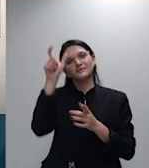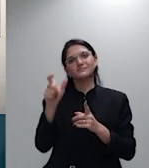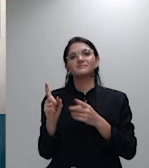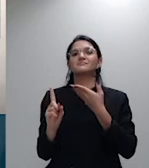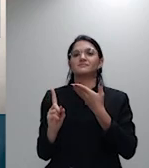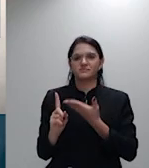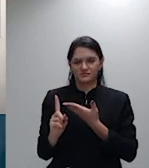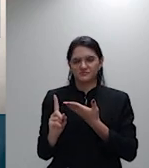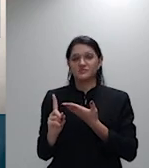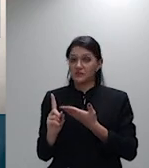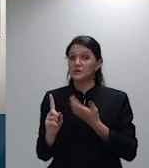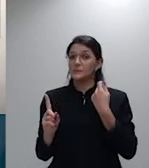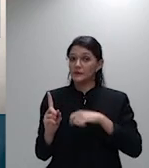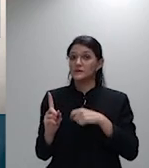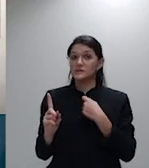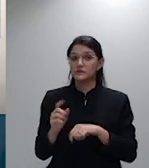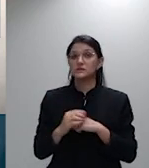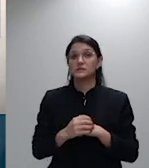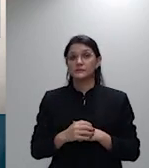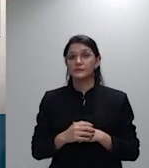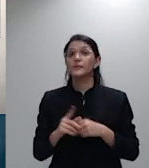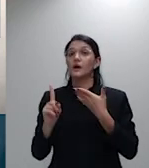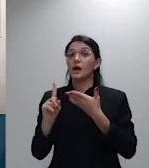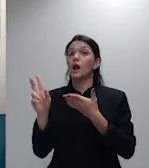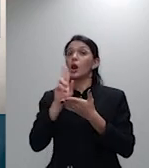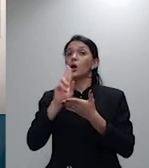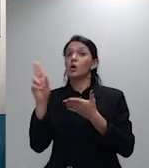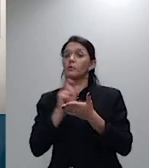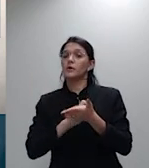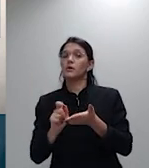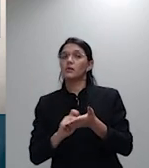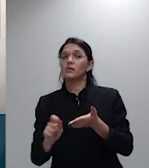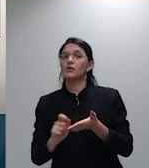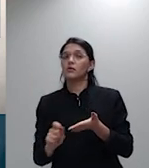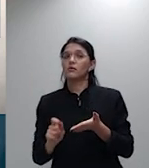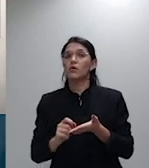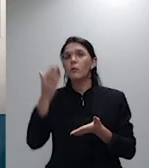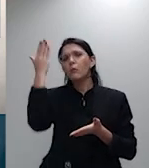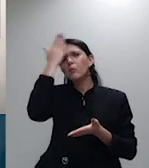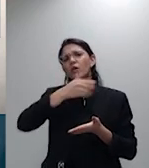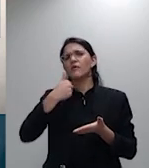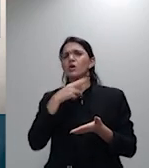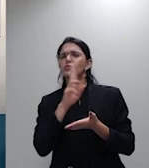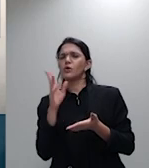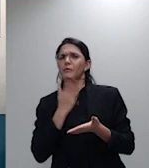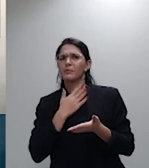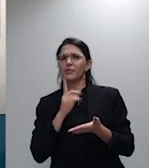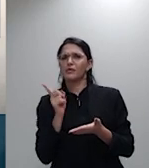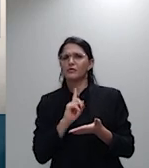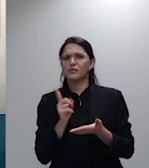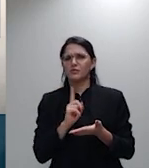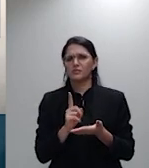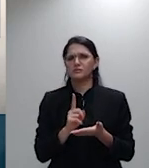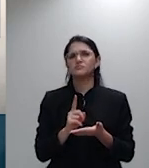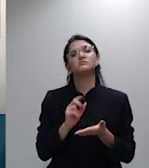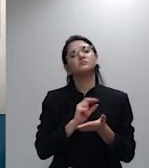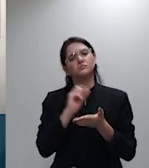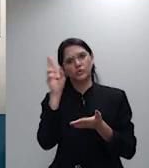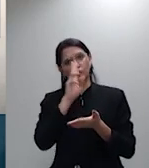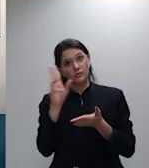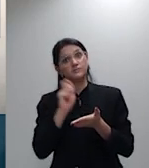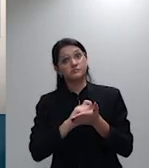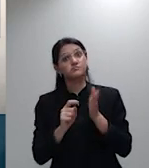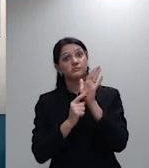contestou a assinatura do documento. Nesse sentido, peço licença, mais uma vez, para replicar o